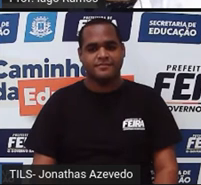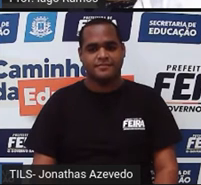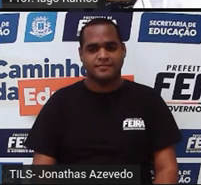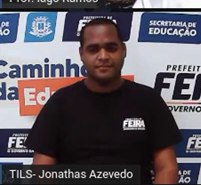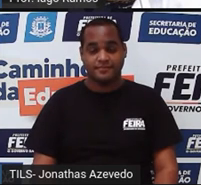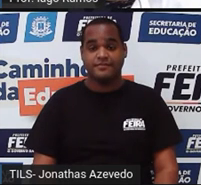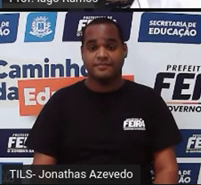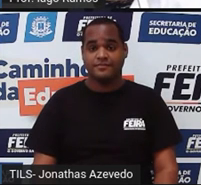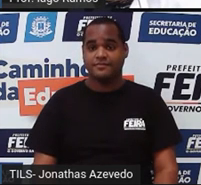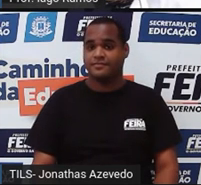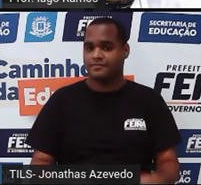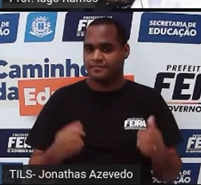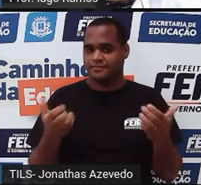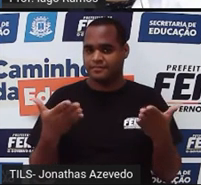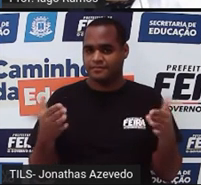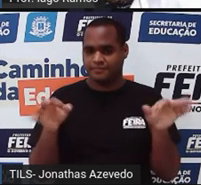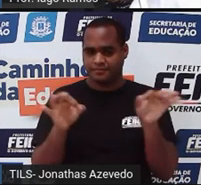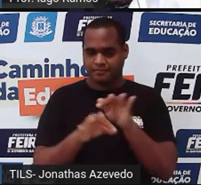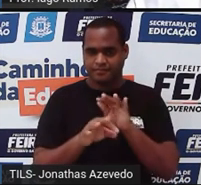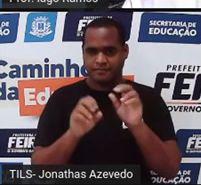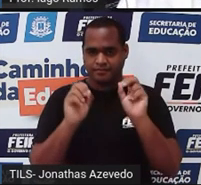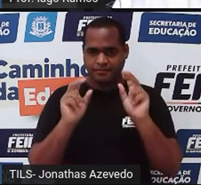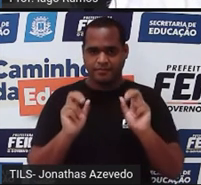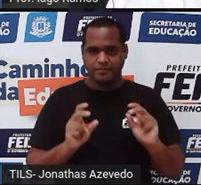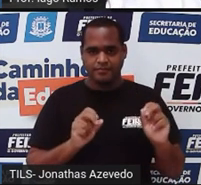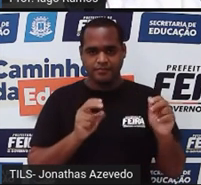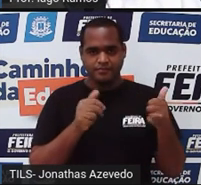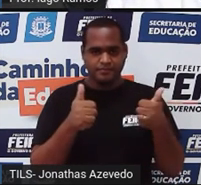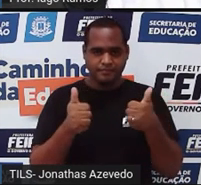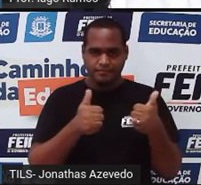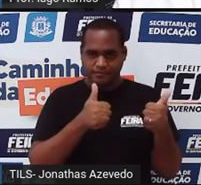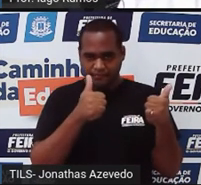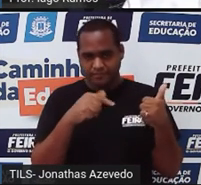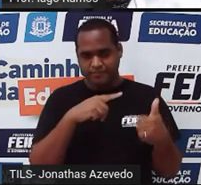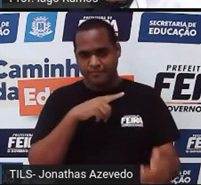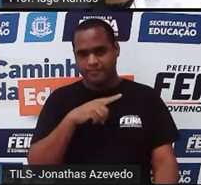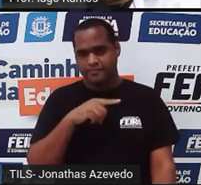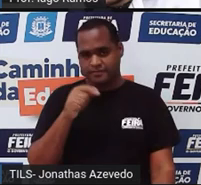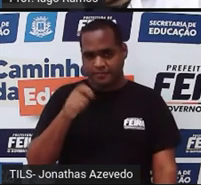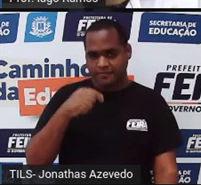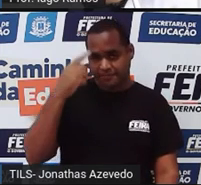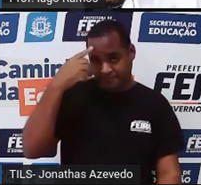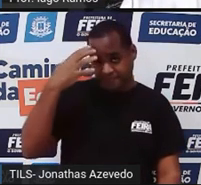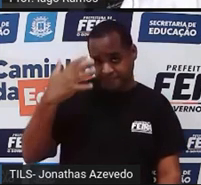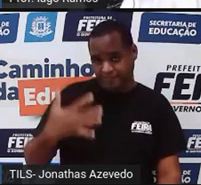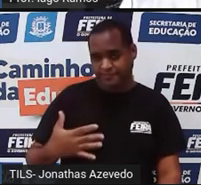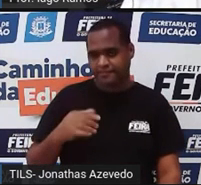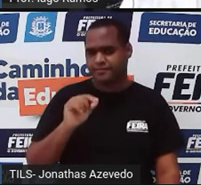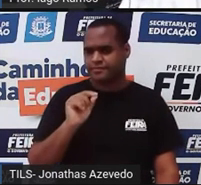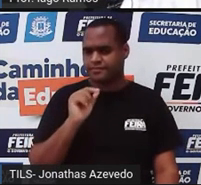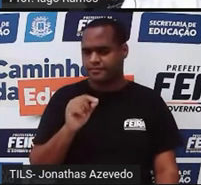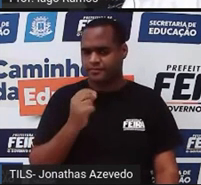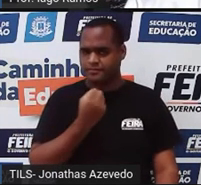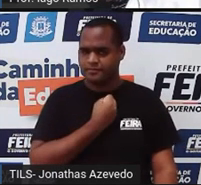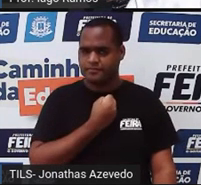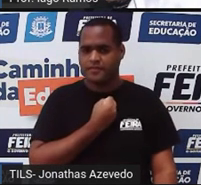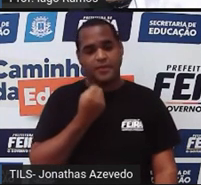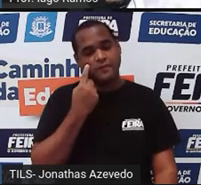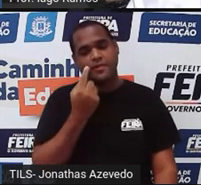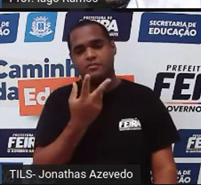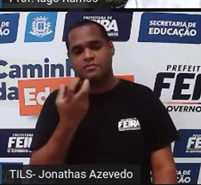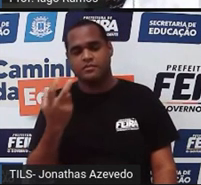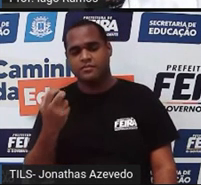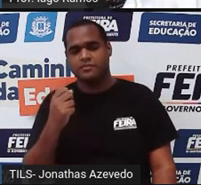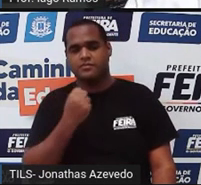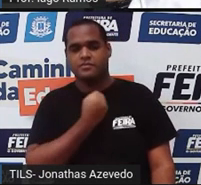e agora, para terminar a configuração da placa, pensando nos números e a gente já viu que a gente tem para cada